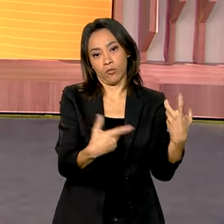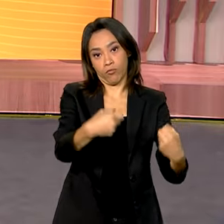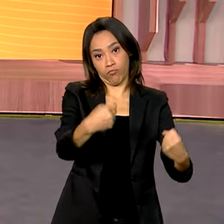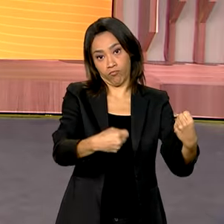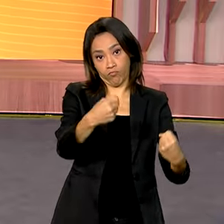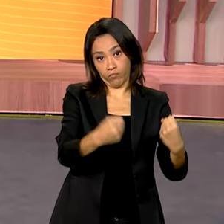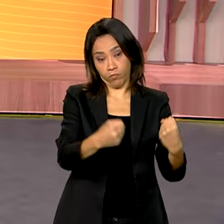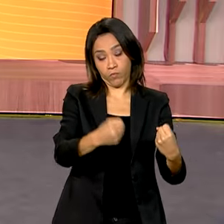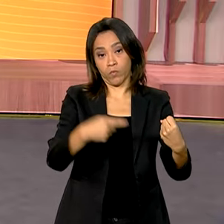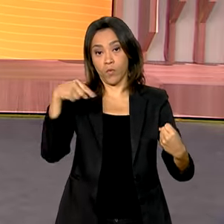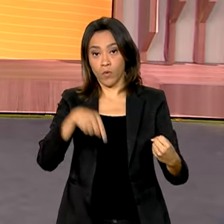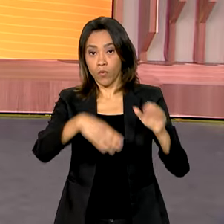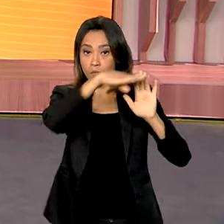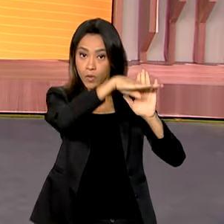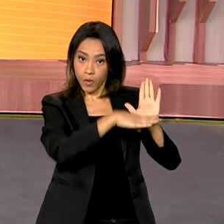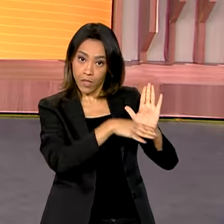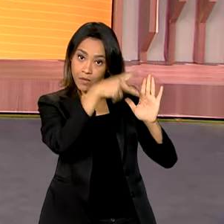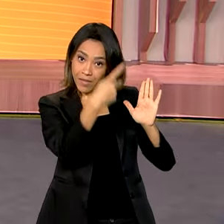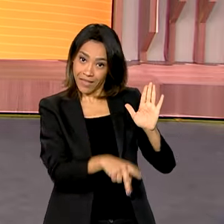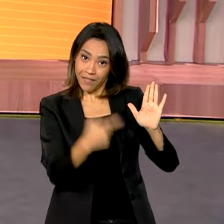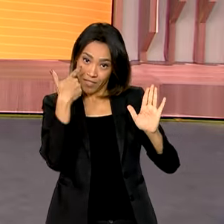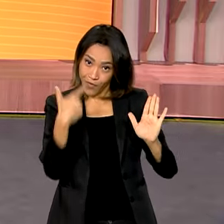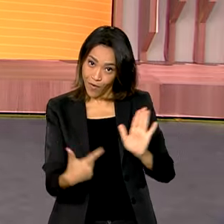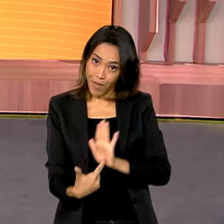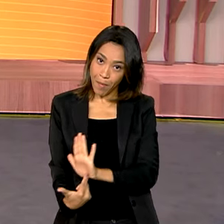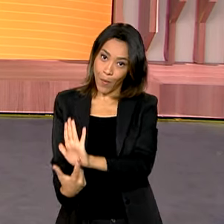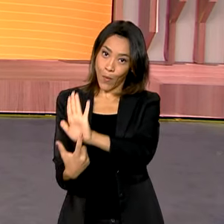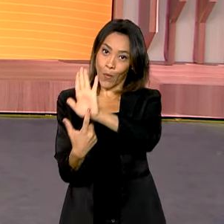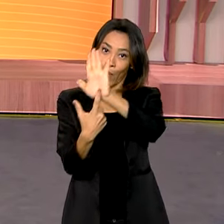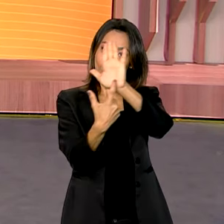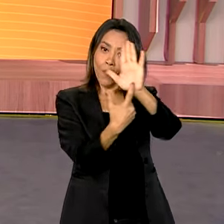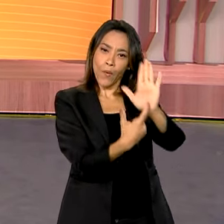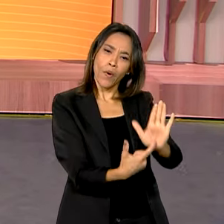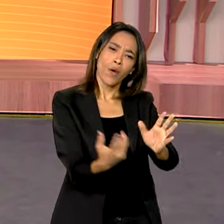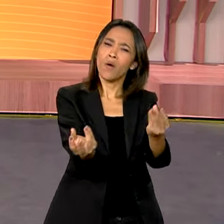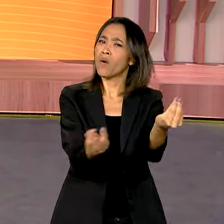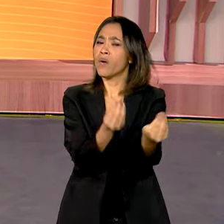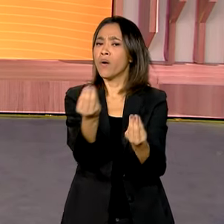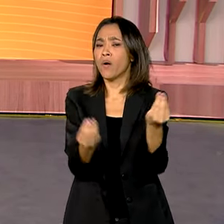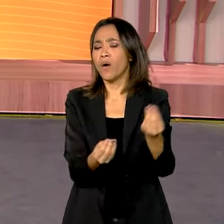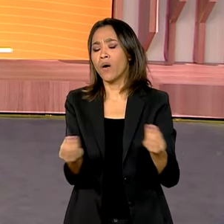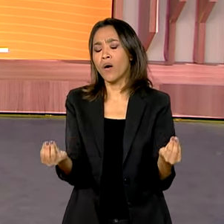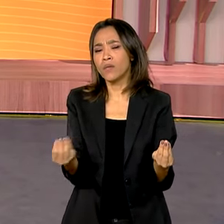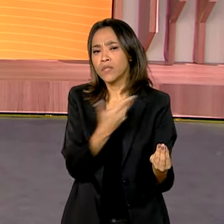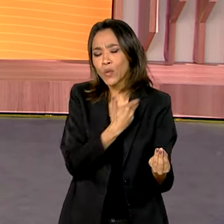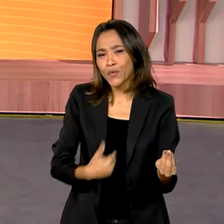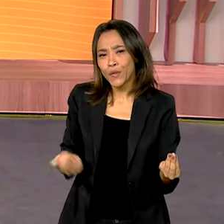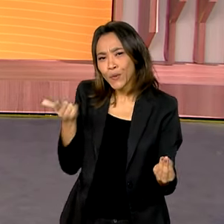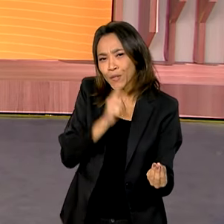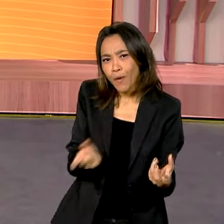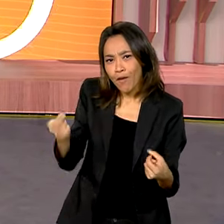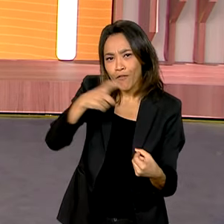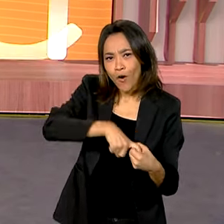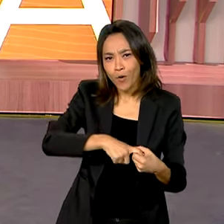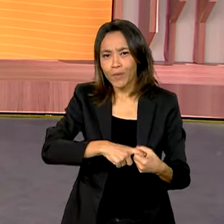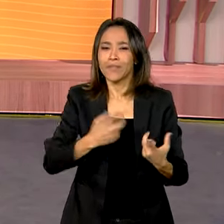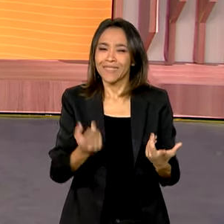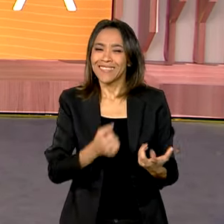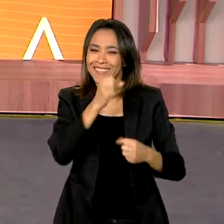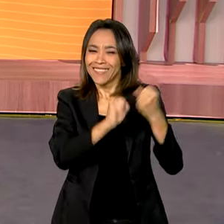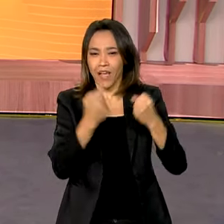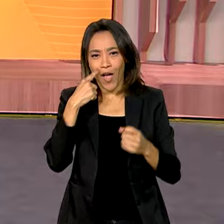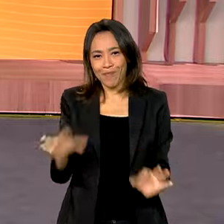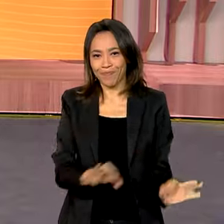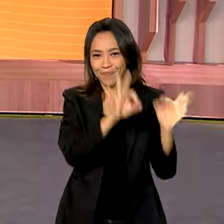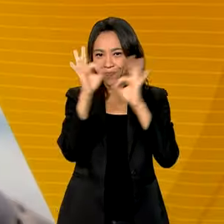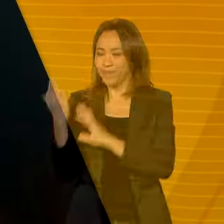Brasil no Rumo Certo. De hoje, você vai ver como o governo conseguiu reativar o setor no país. Confira na reportagem de Carolina